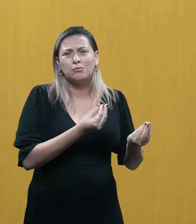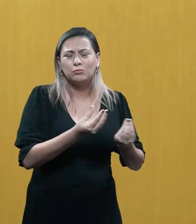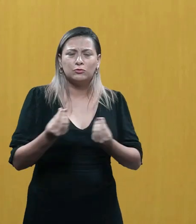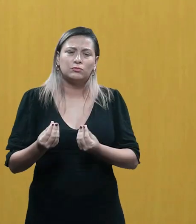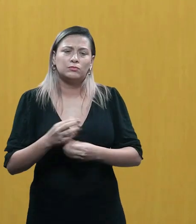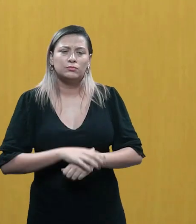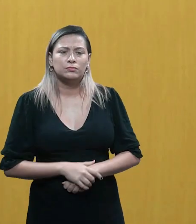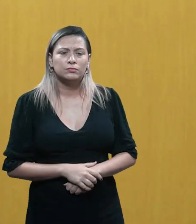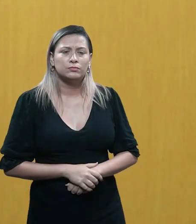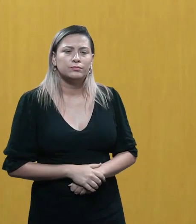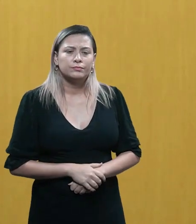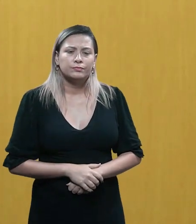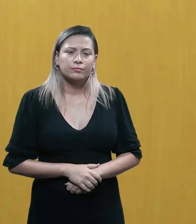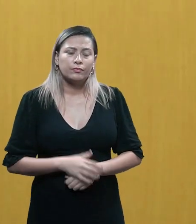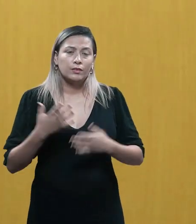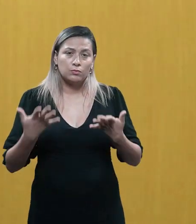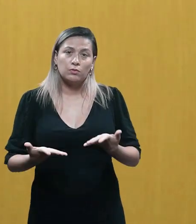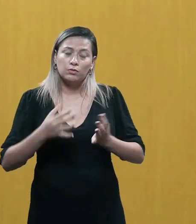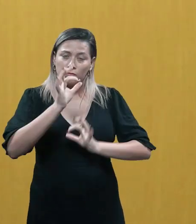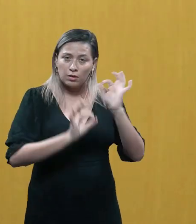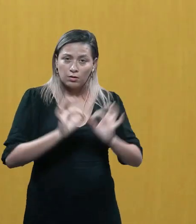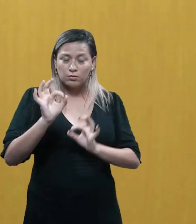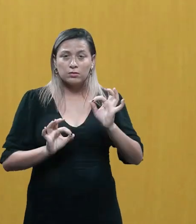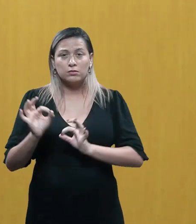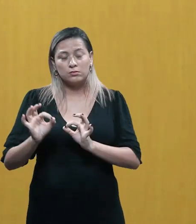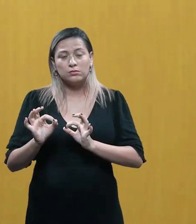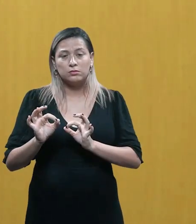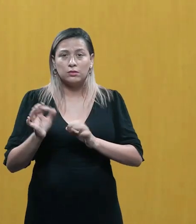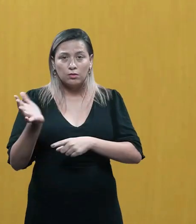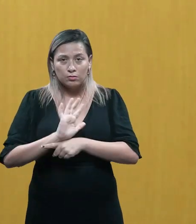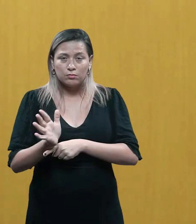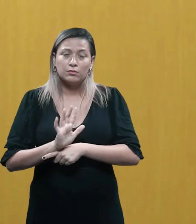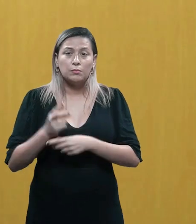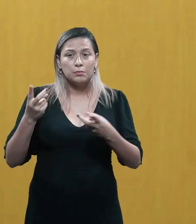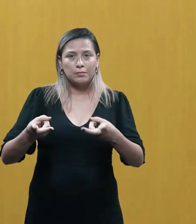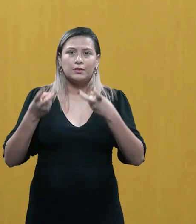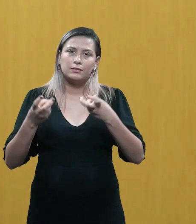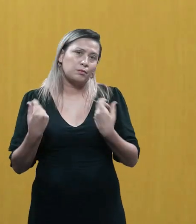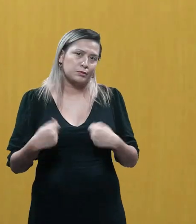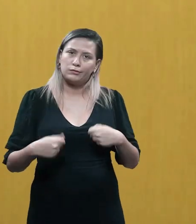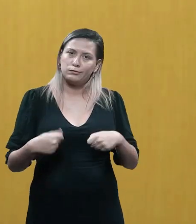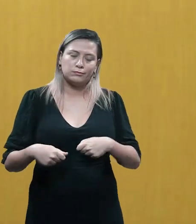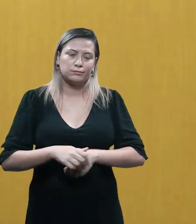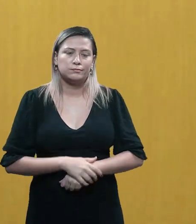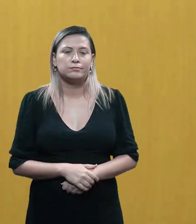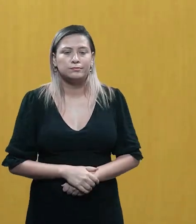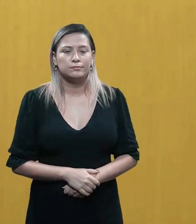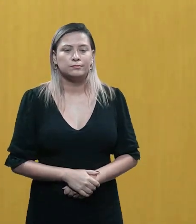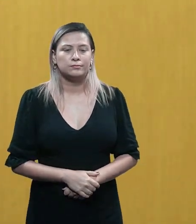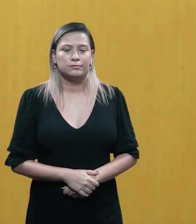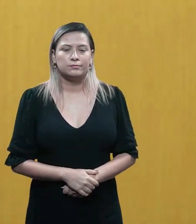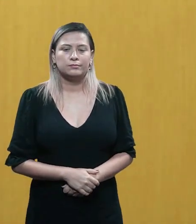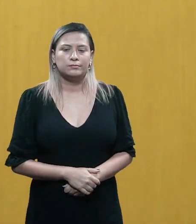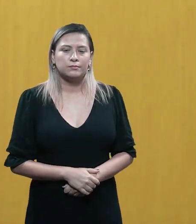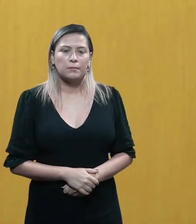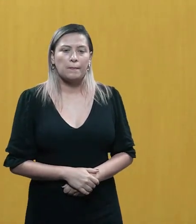uma cena que, quando você vai editar, quando você vai montar o filme, você percebe que ela é totalmente desnecessária.